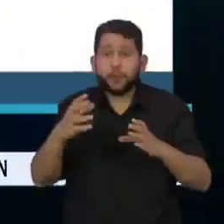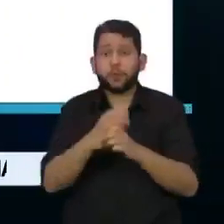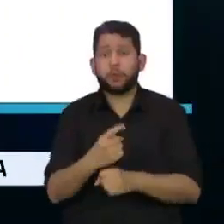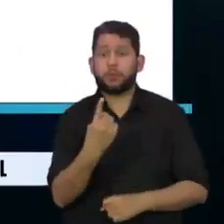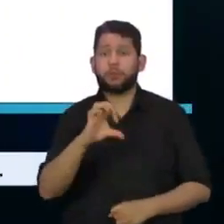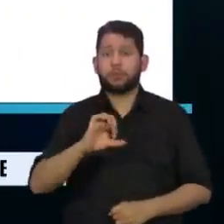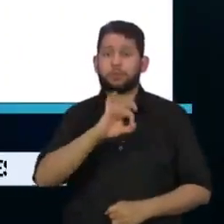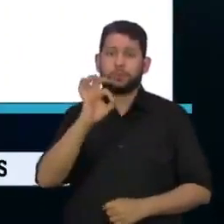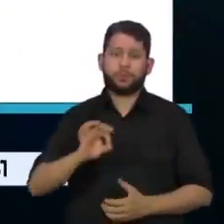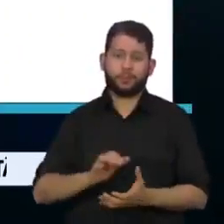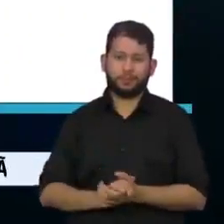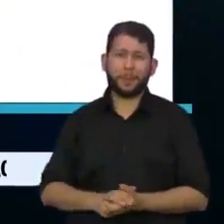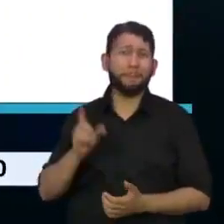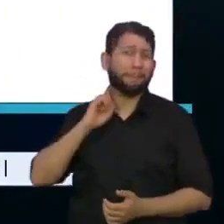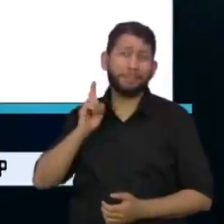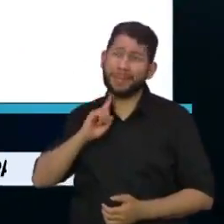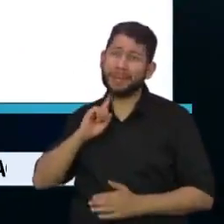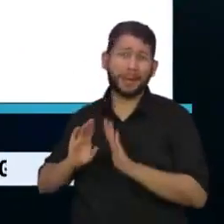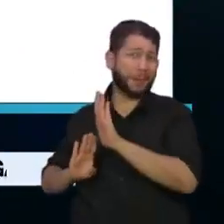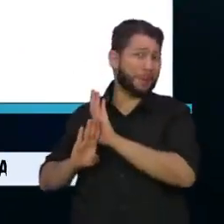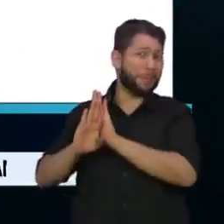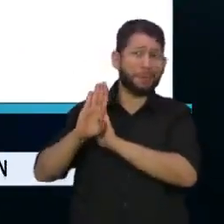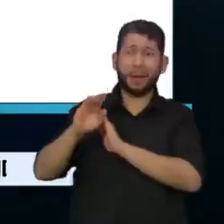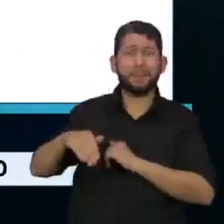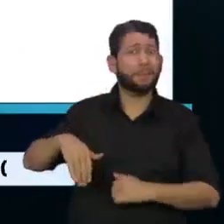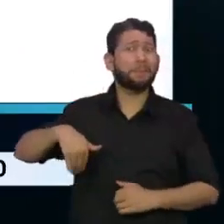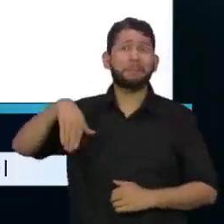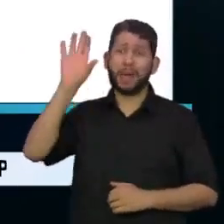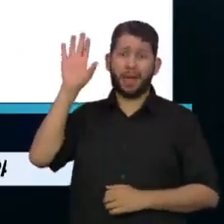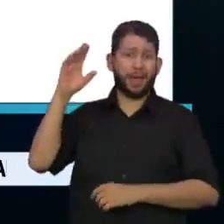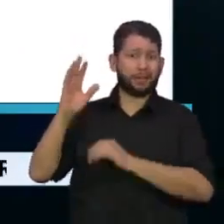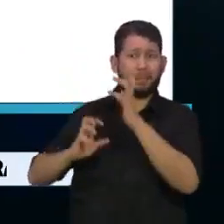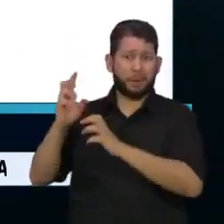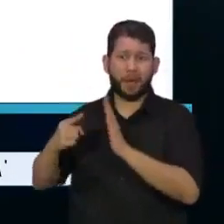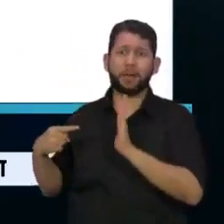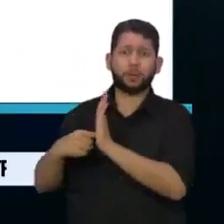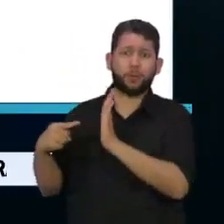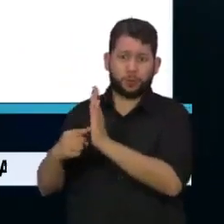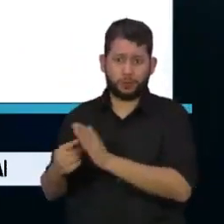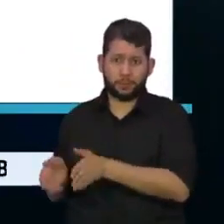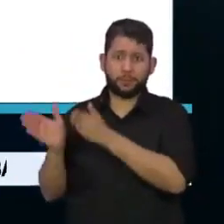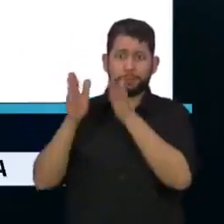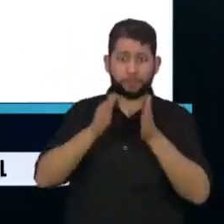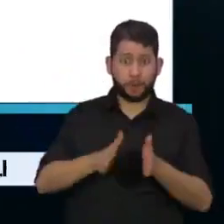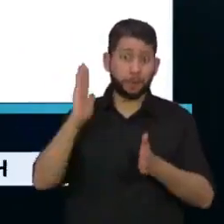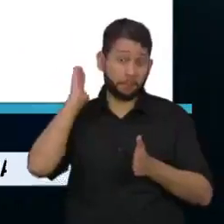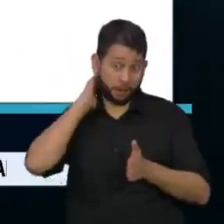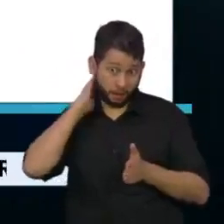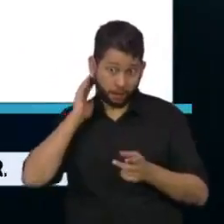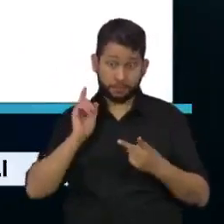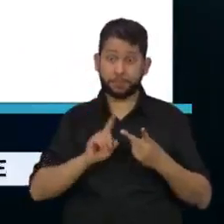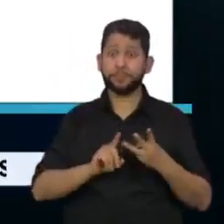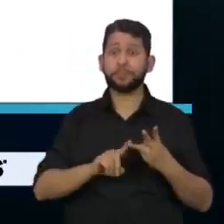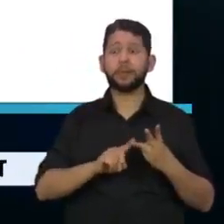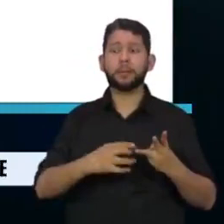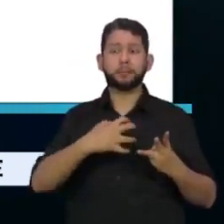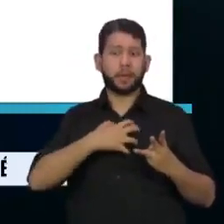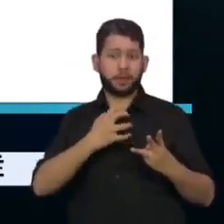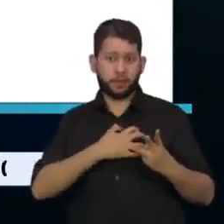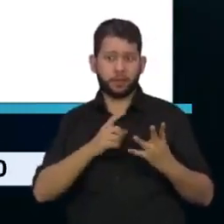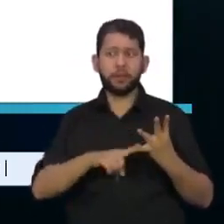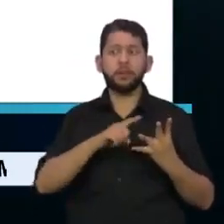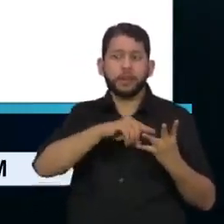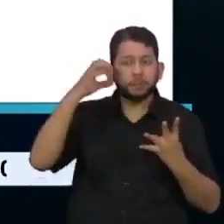Gerais lidera o ranking das denúncias e conflitos. Em seguida estão os estados do Pará, Bahia, Espírito Santo,